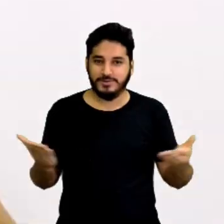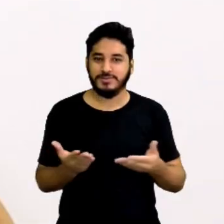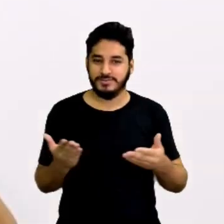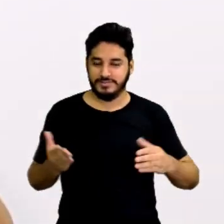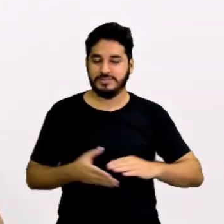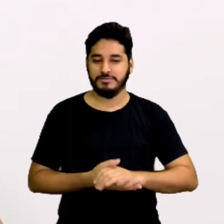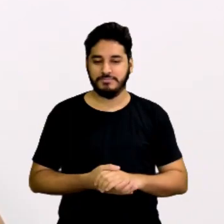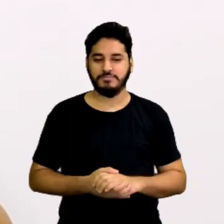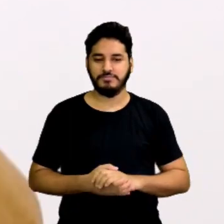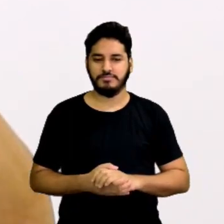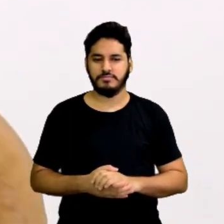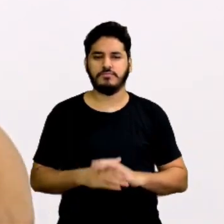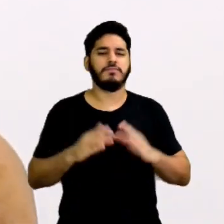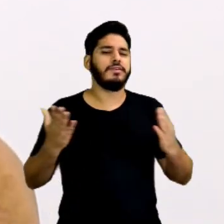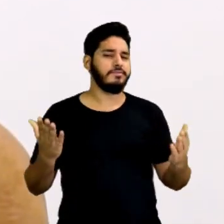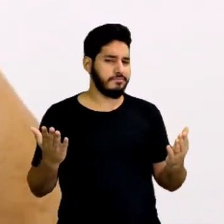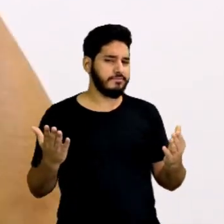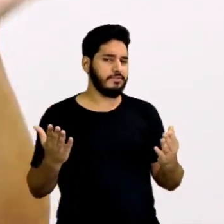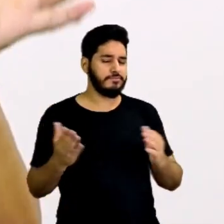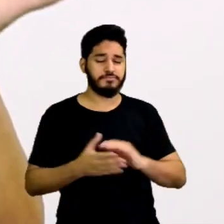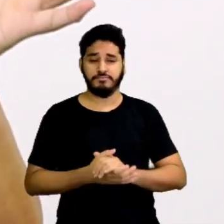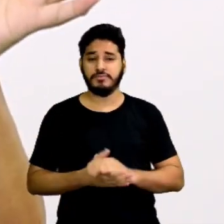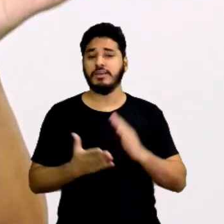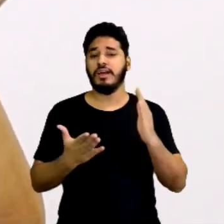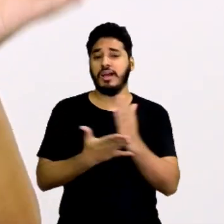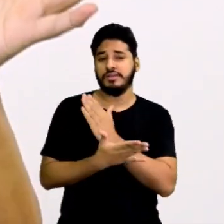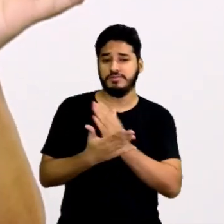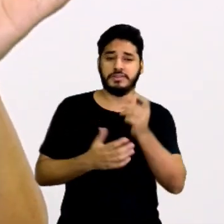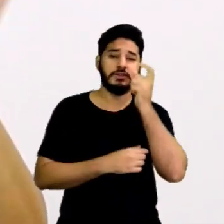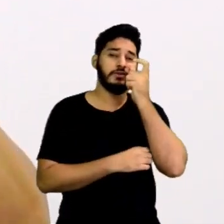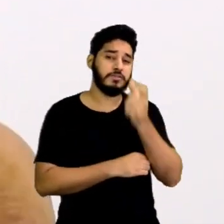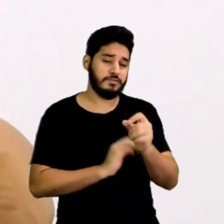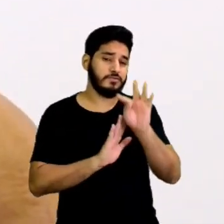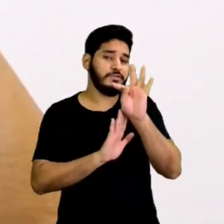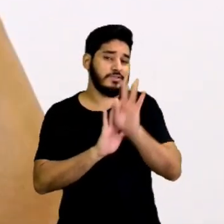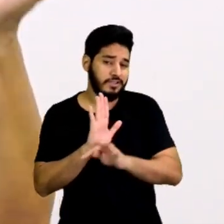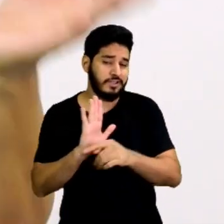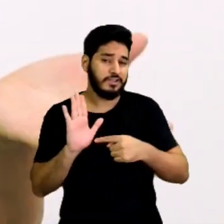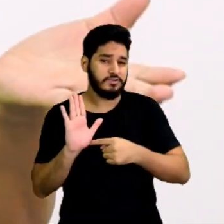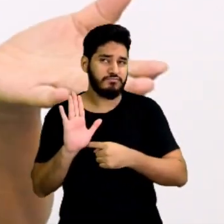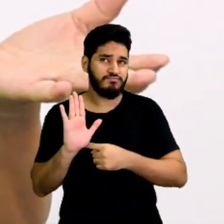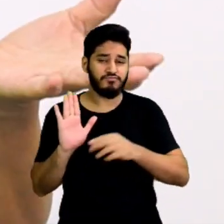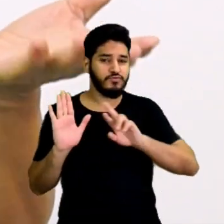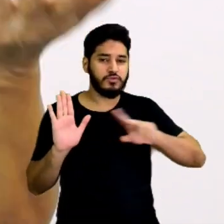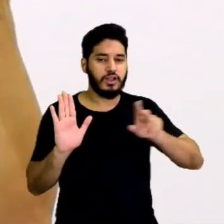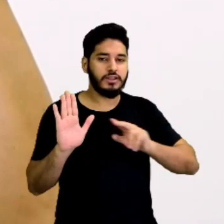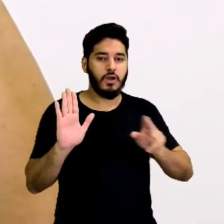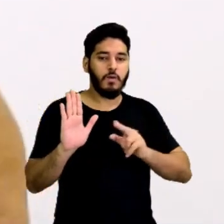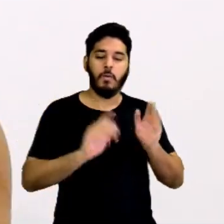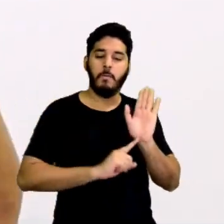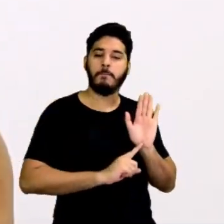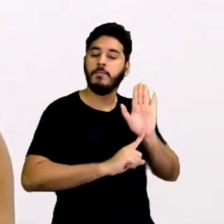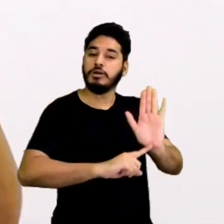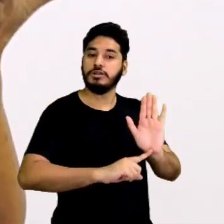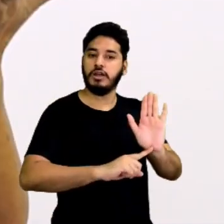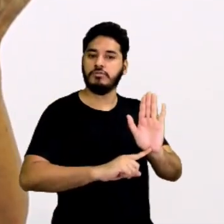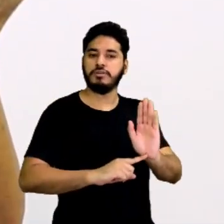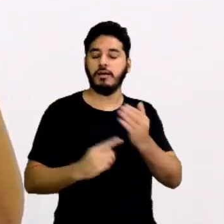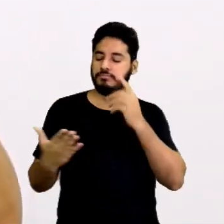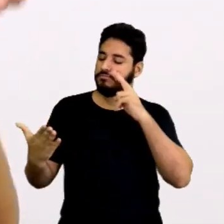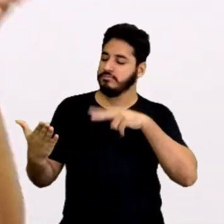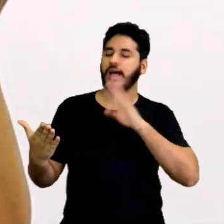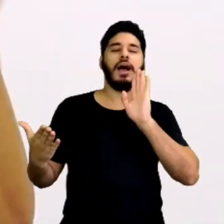Então, pessoal, às vezes a intencionalidade de um texto não está tão explícita, não está na cara.